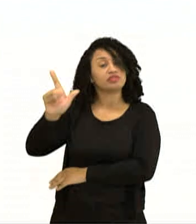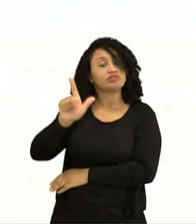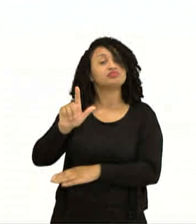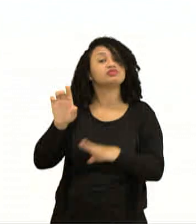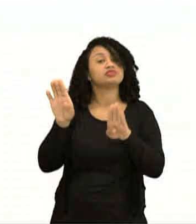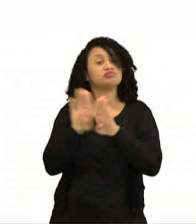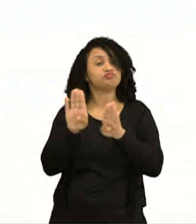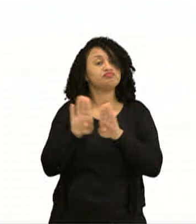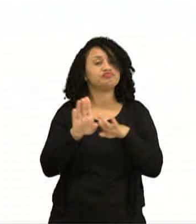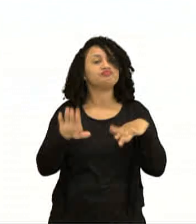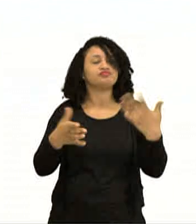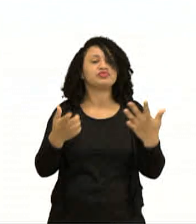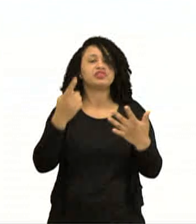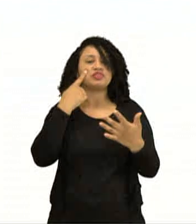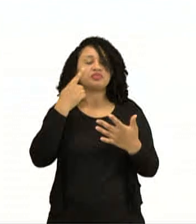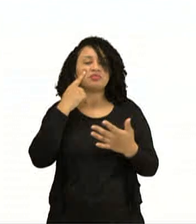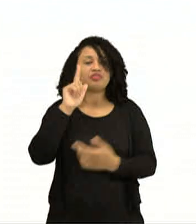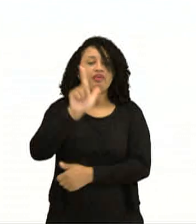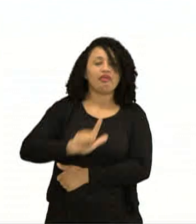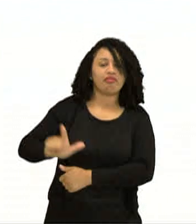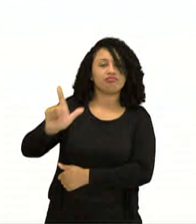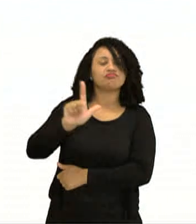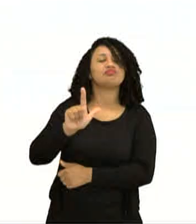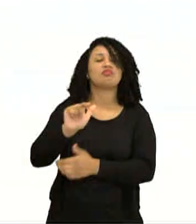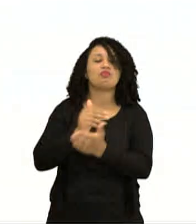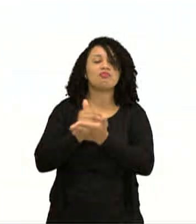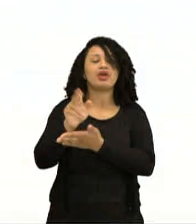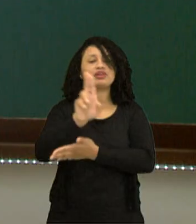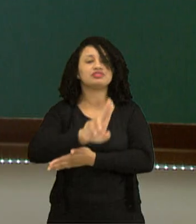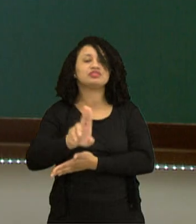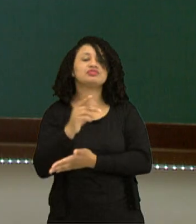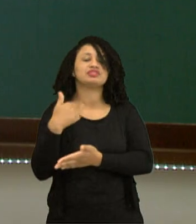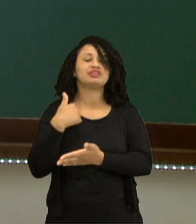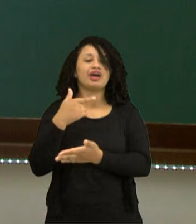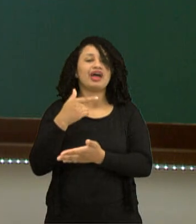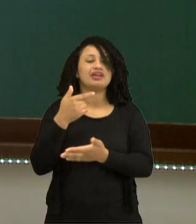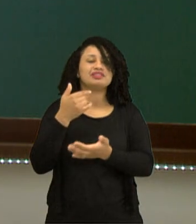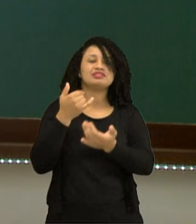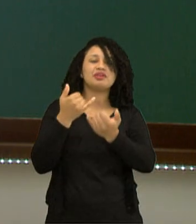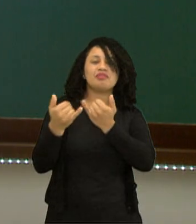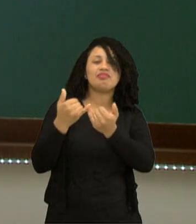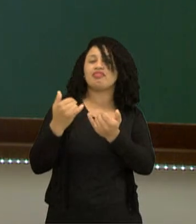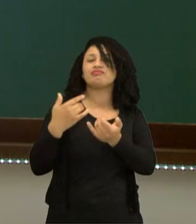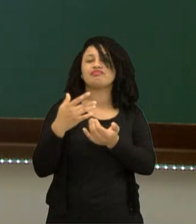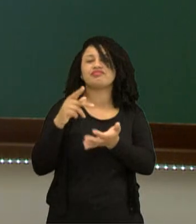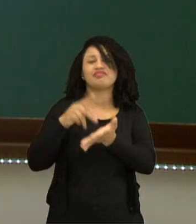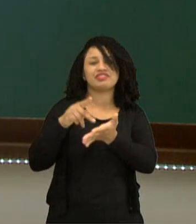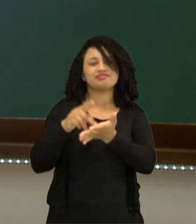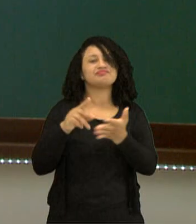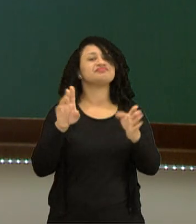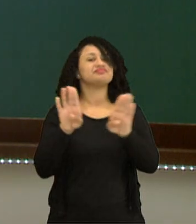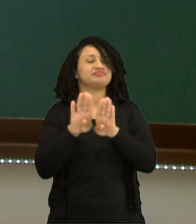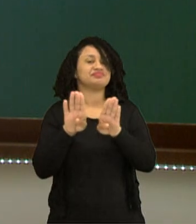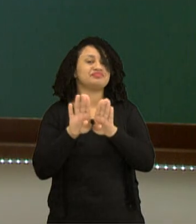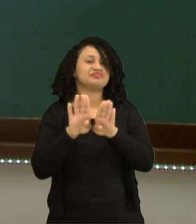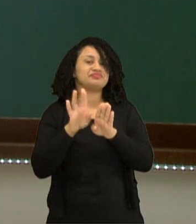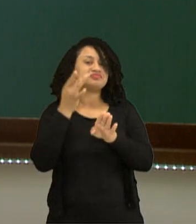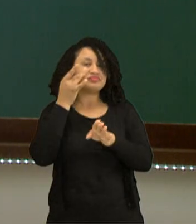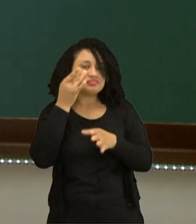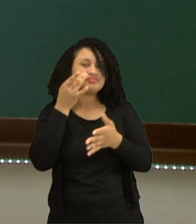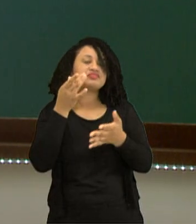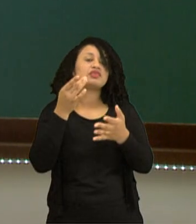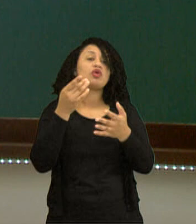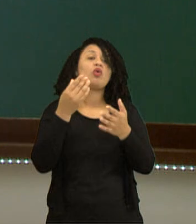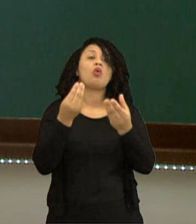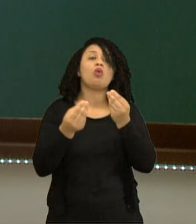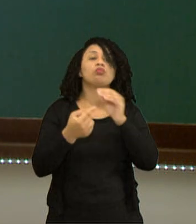ver que a literatura passa a usar esse realismo também. De que forma? Trazendo as